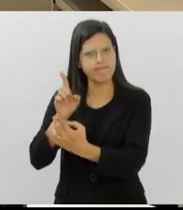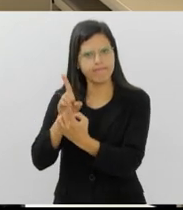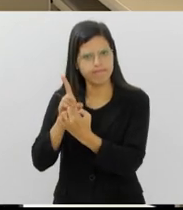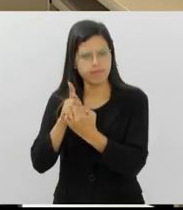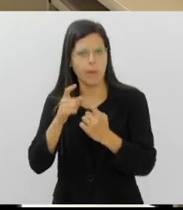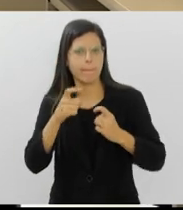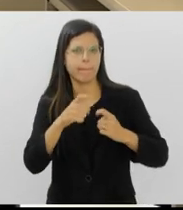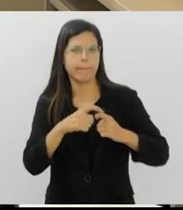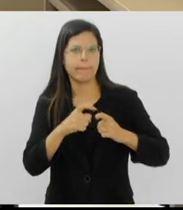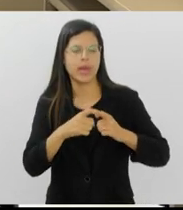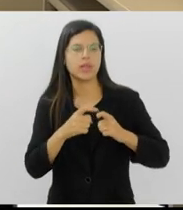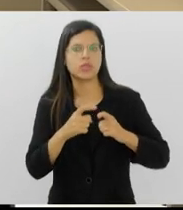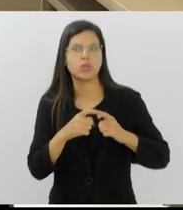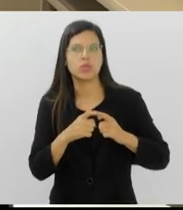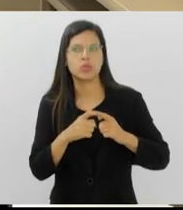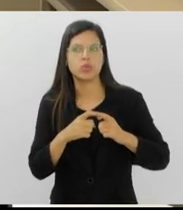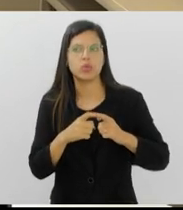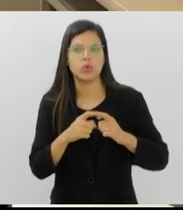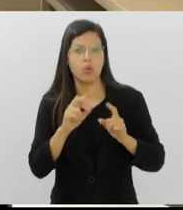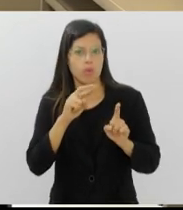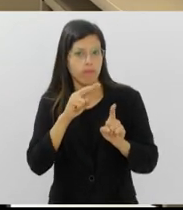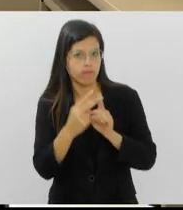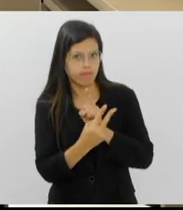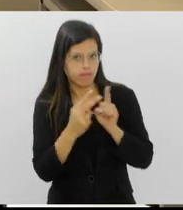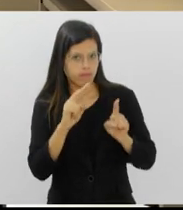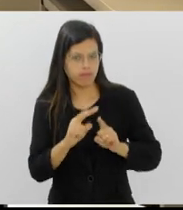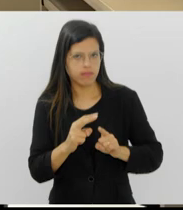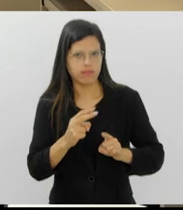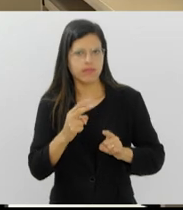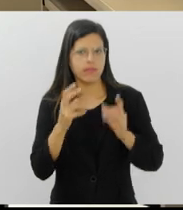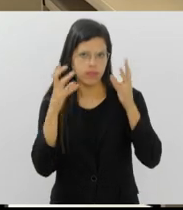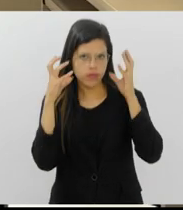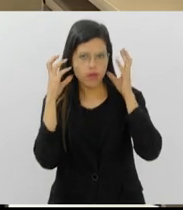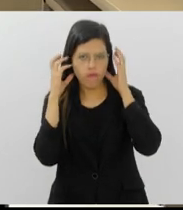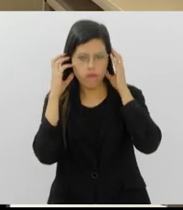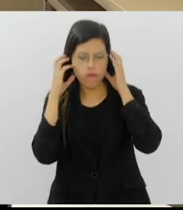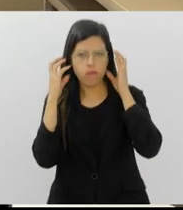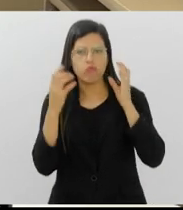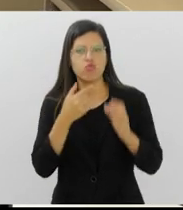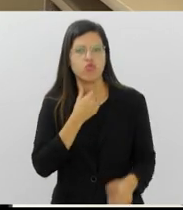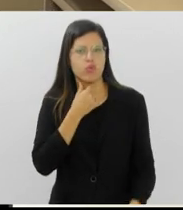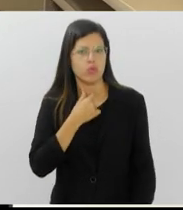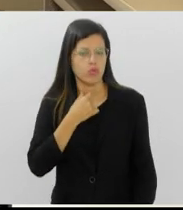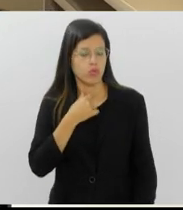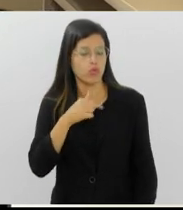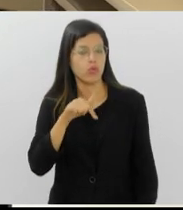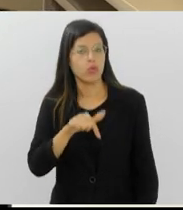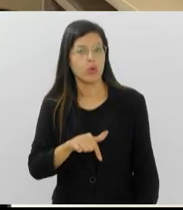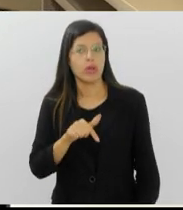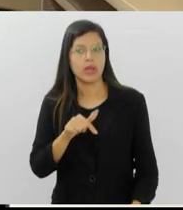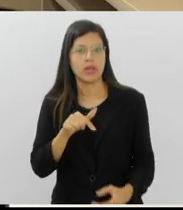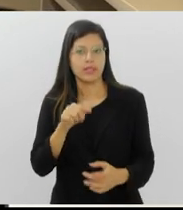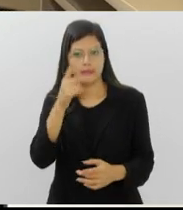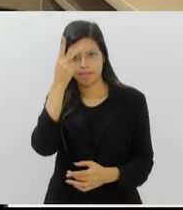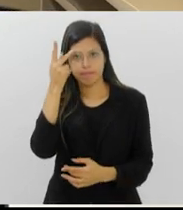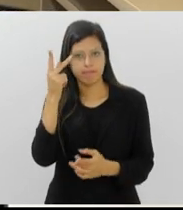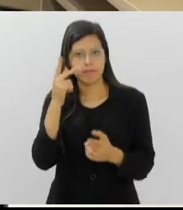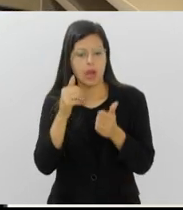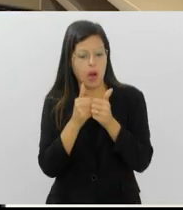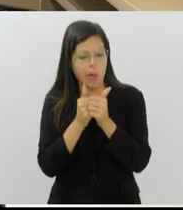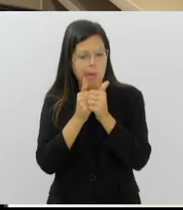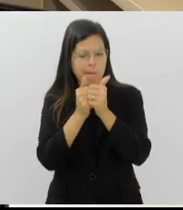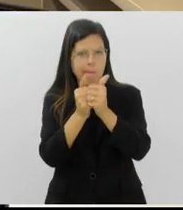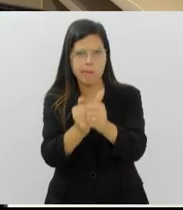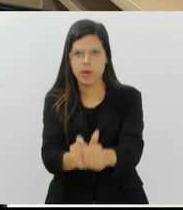protocolo deles. Do ponto de vista da fonoaudiologia, esse paciente também é acompanhado desde esse primeiro